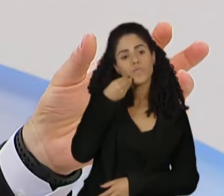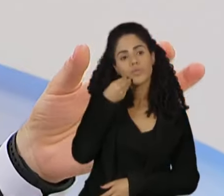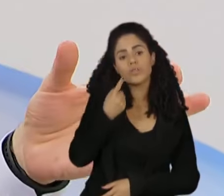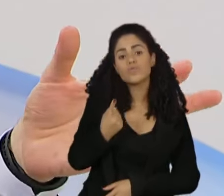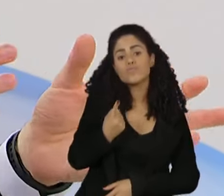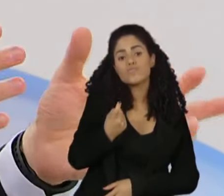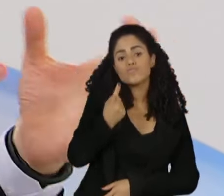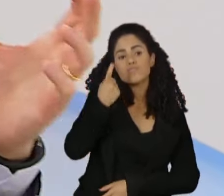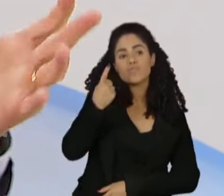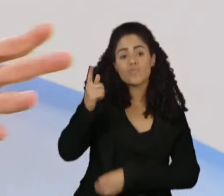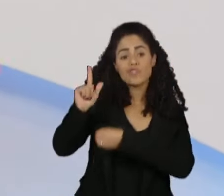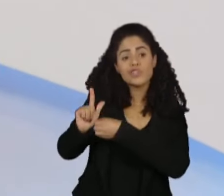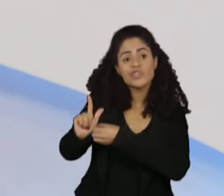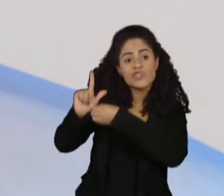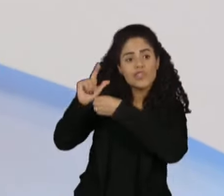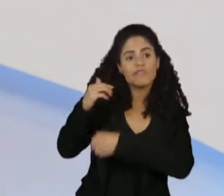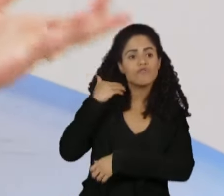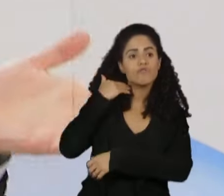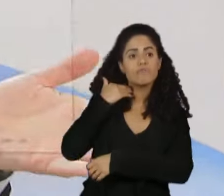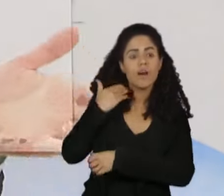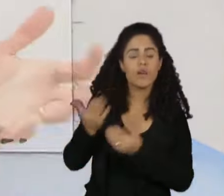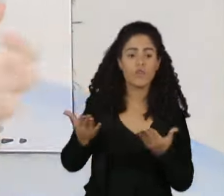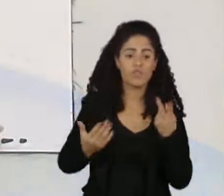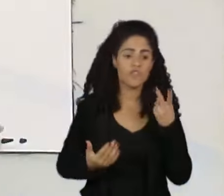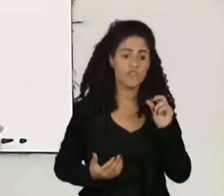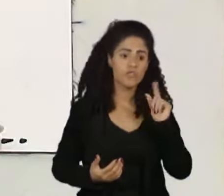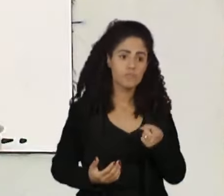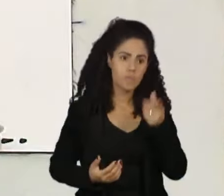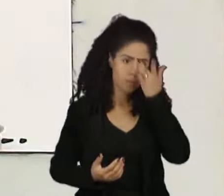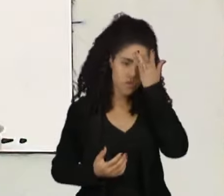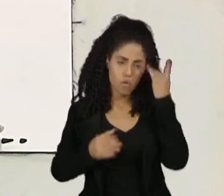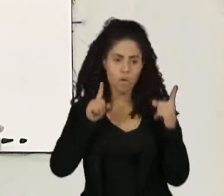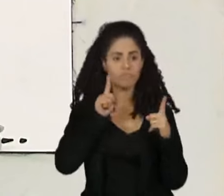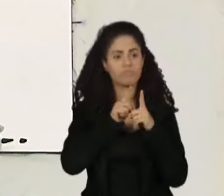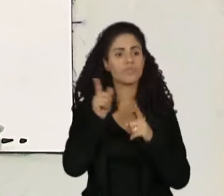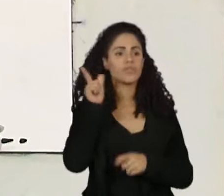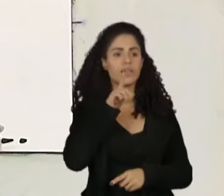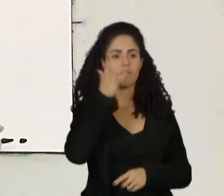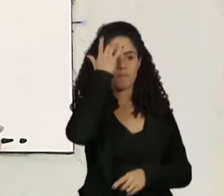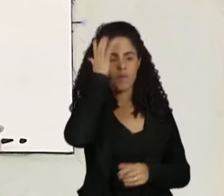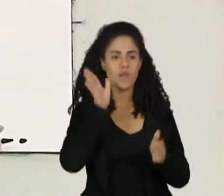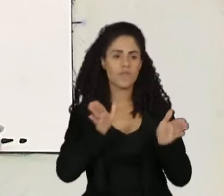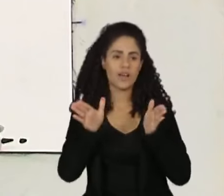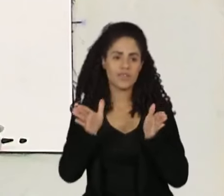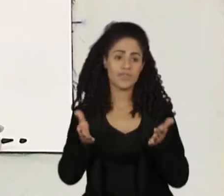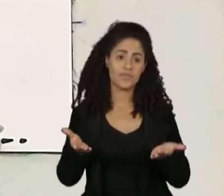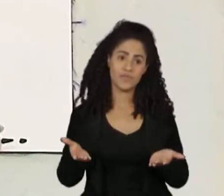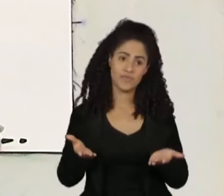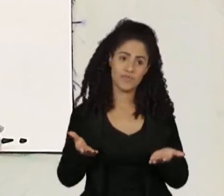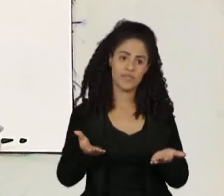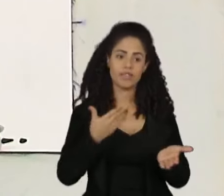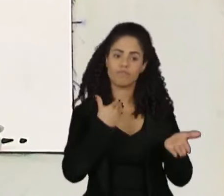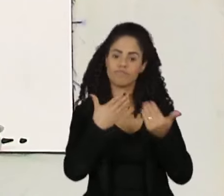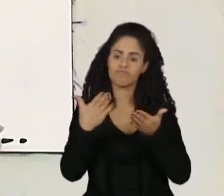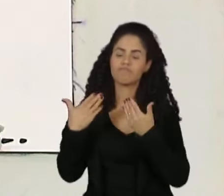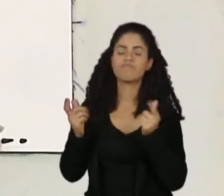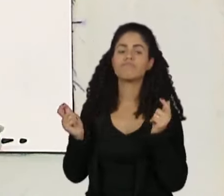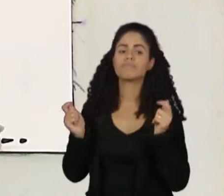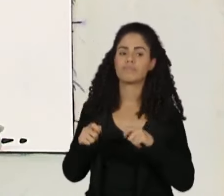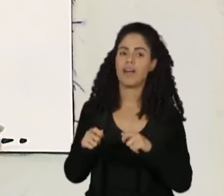acessar o gerente do banco e hoje você tem mais de 20 mil assessores, você tem a capacidade de discutir.